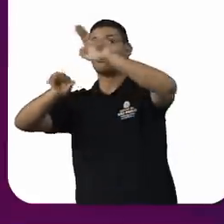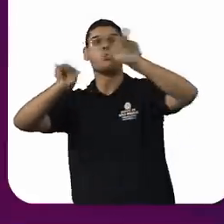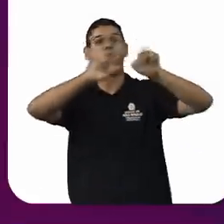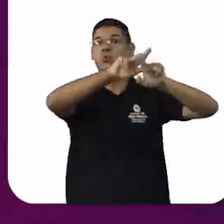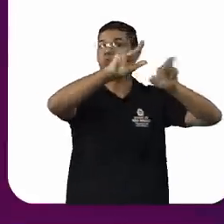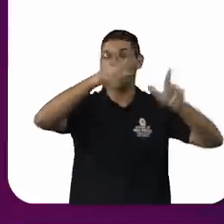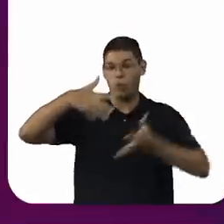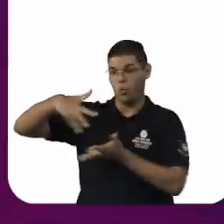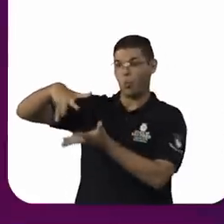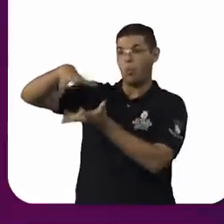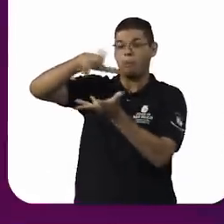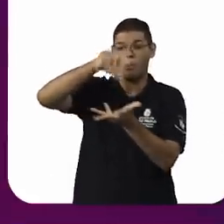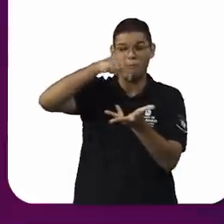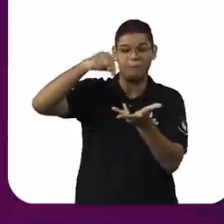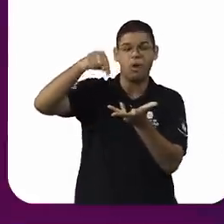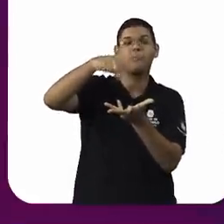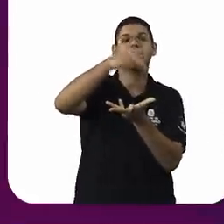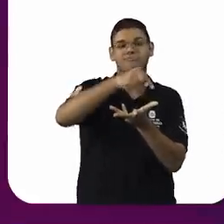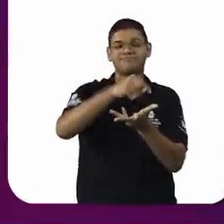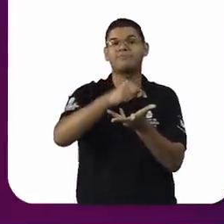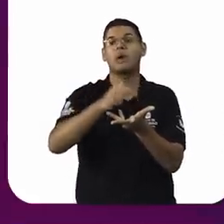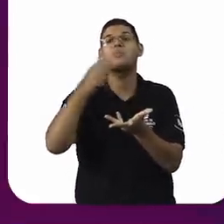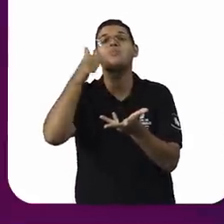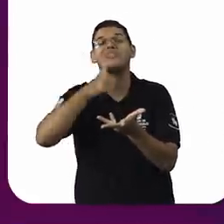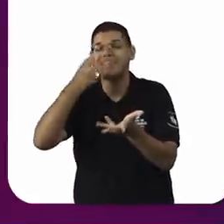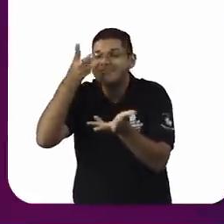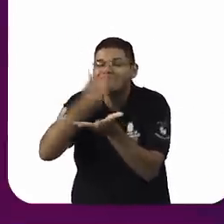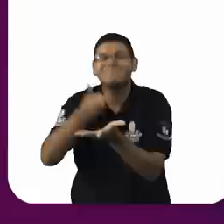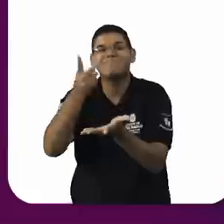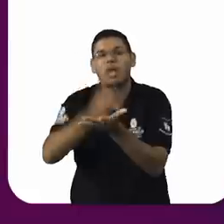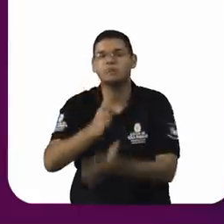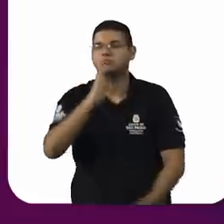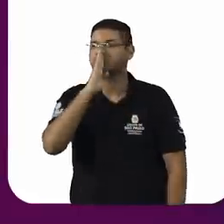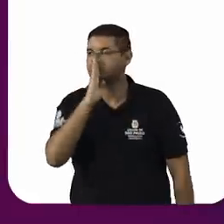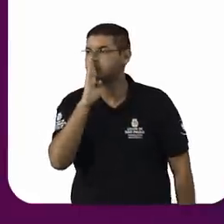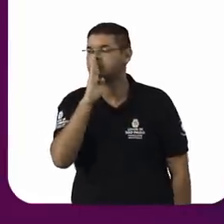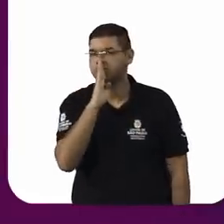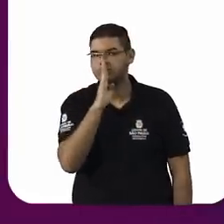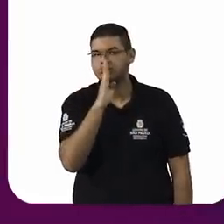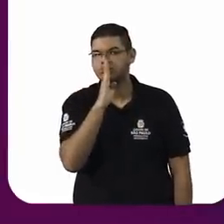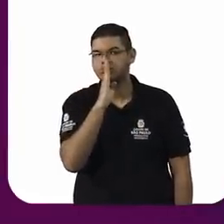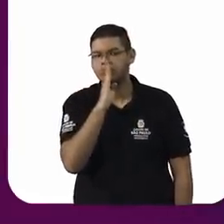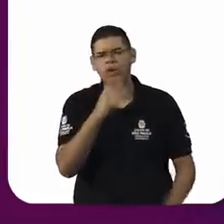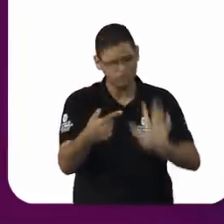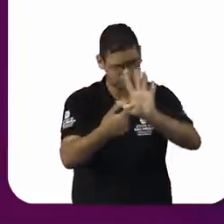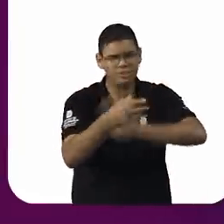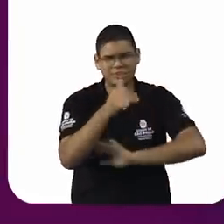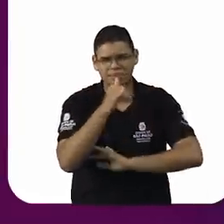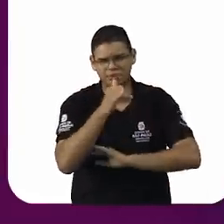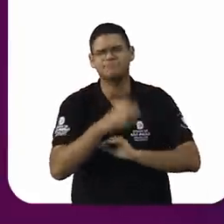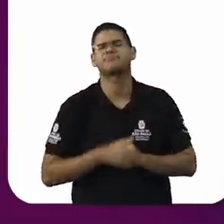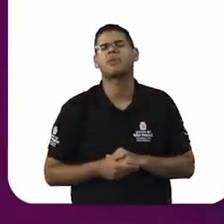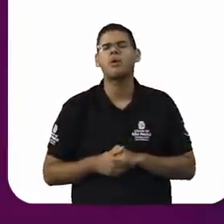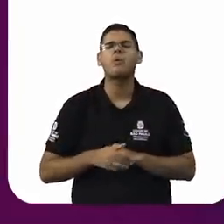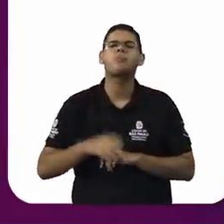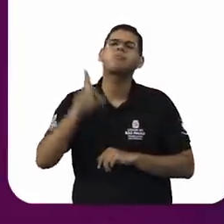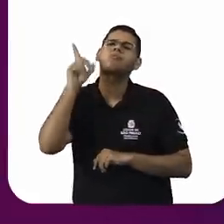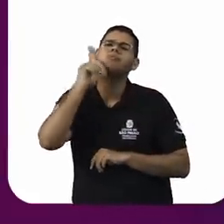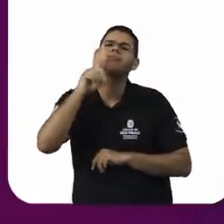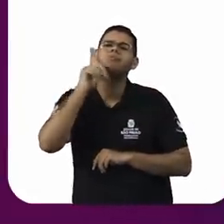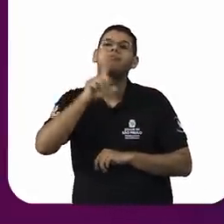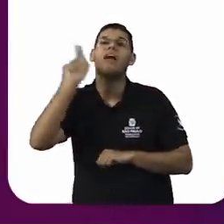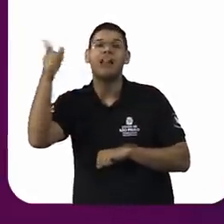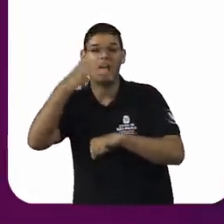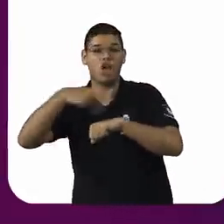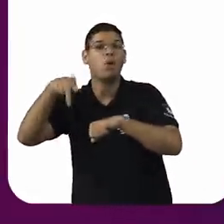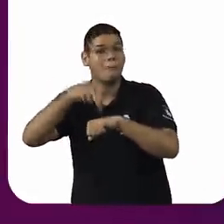importante falar sobre empoderamento. Por exemplo, nos Estados Unidos, que é tido como um país muito avançado, as mulheres só